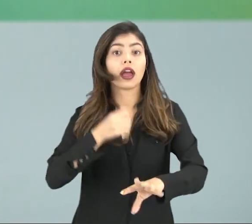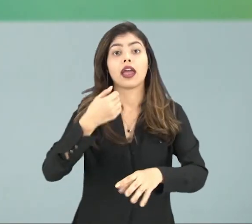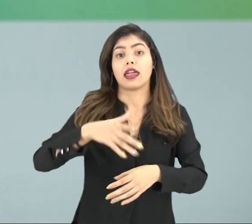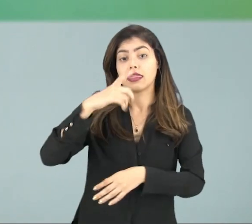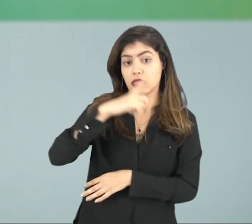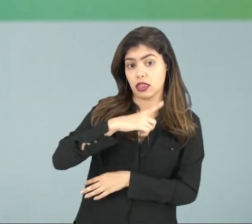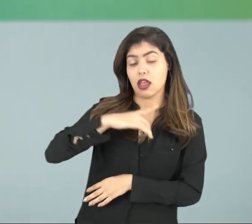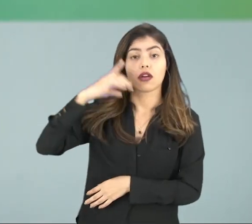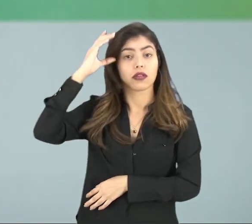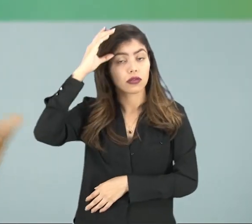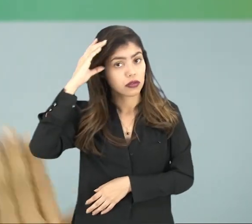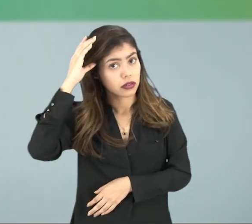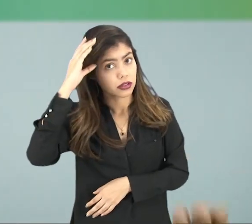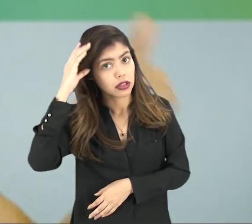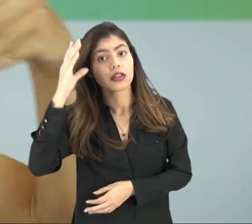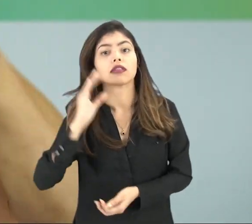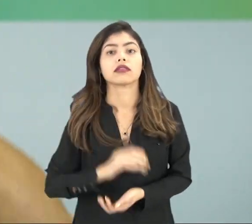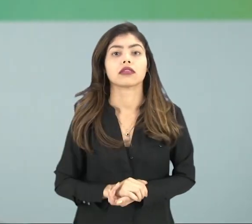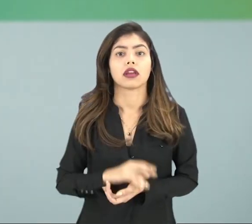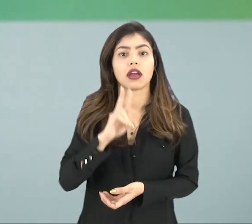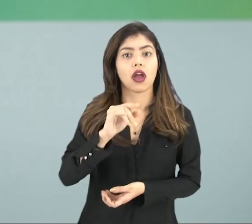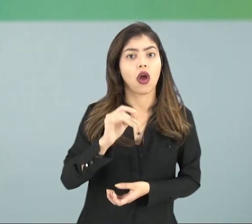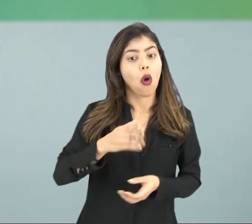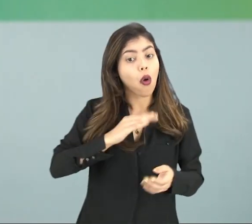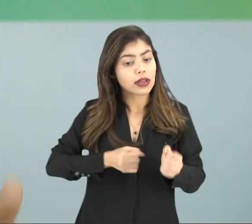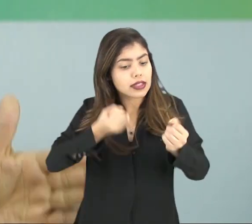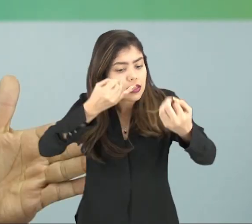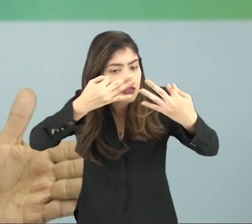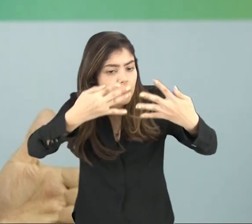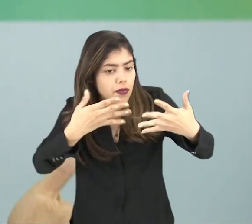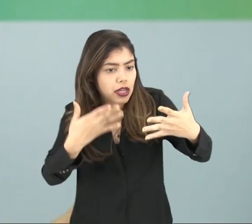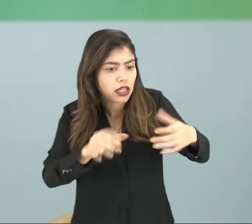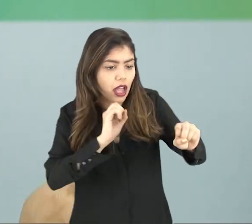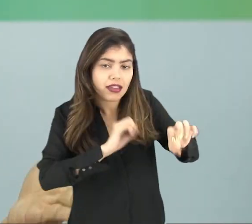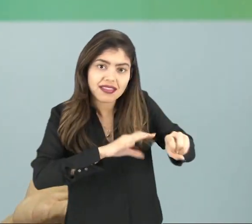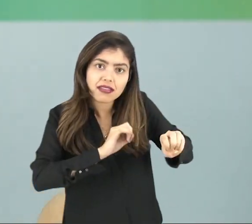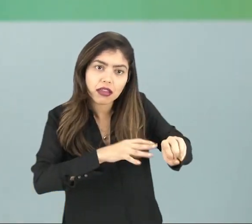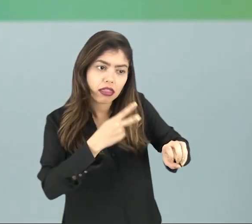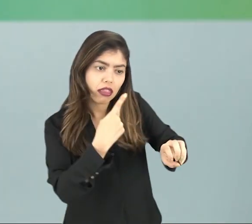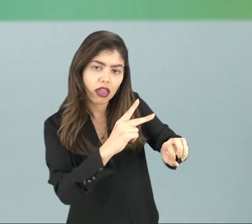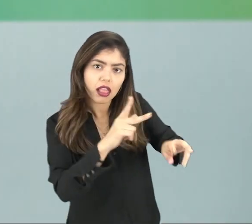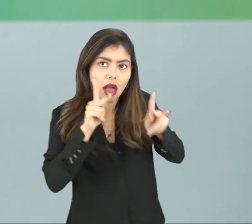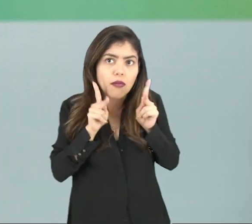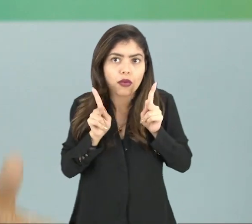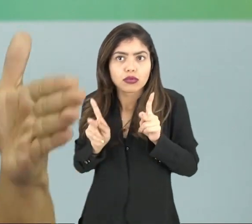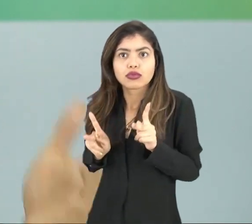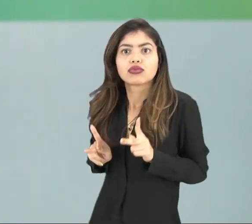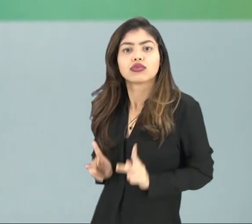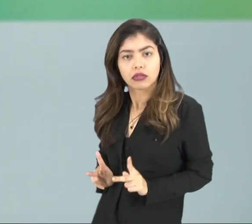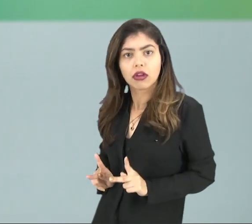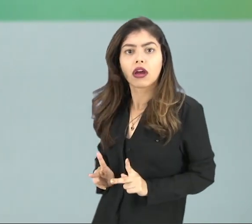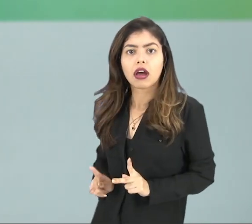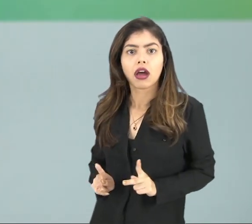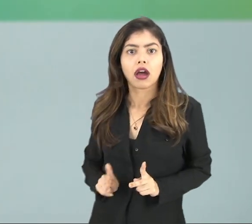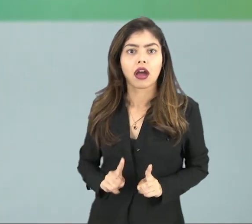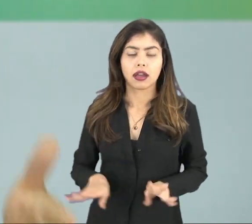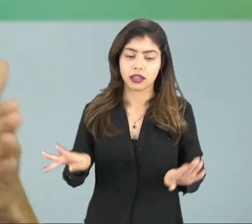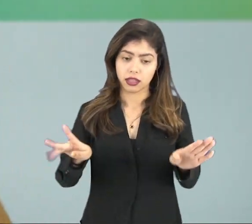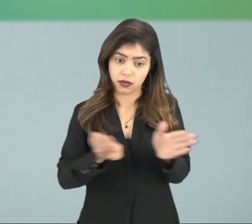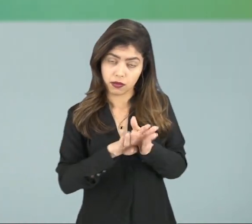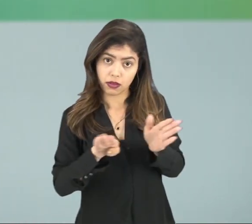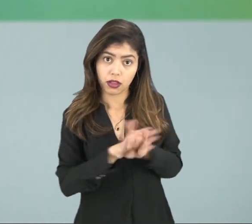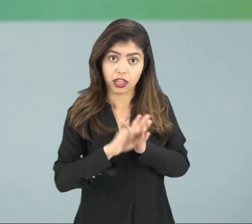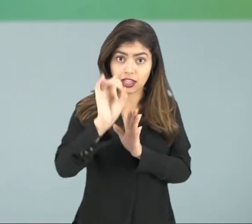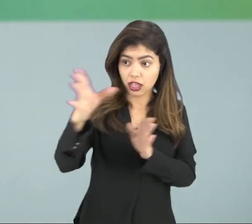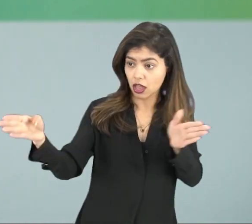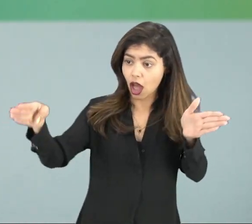consciência, ela orienta o indivíduo a uma adoção de postura, comportamento,